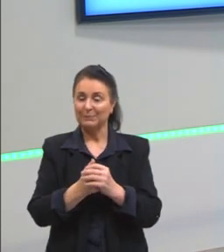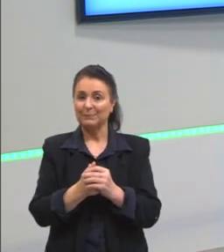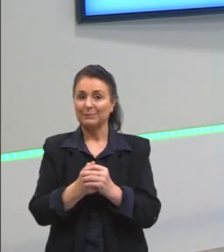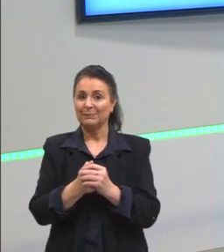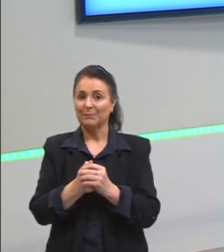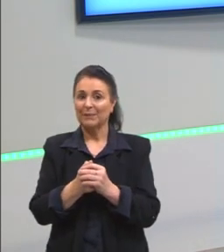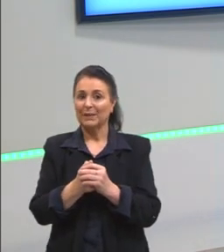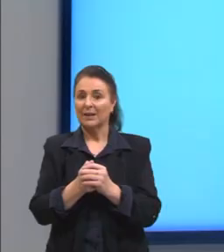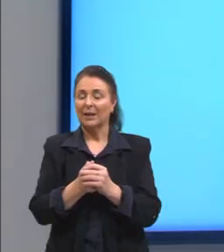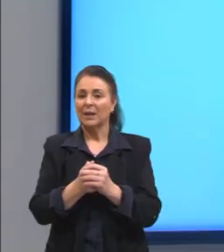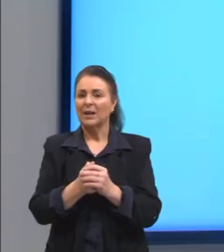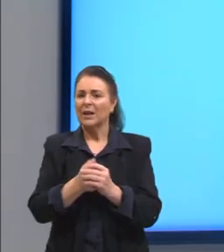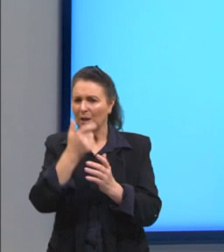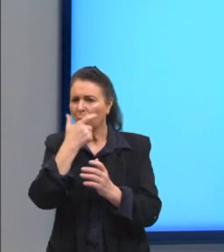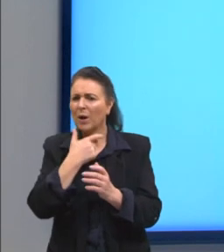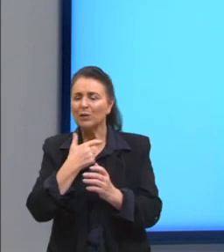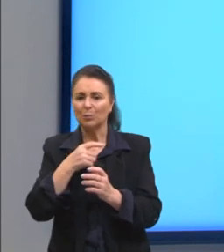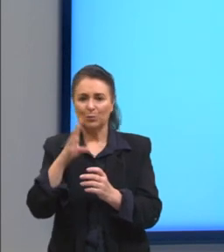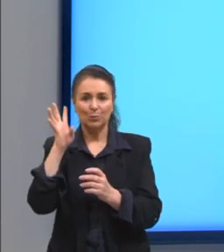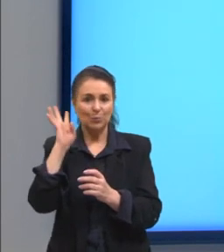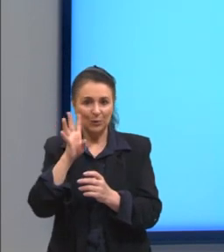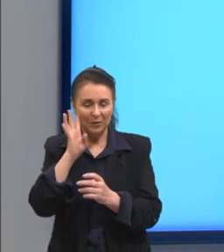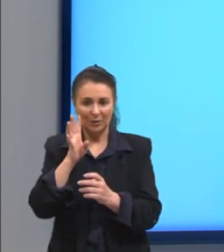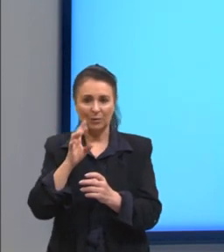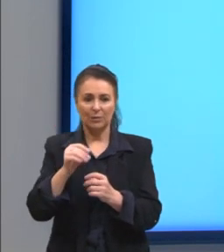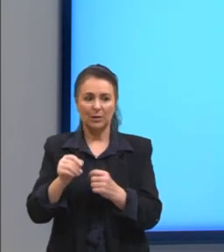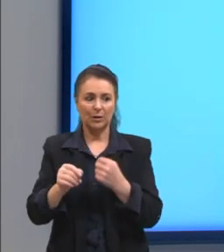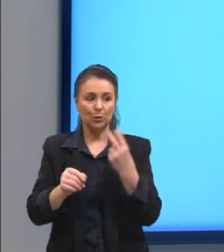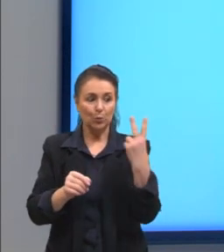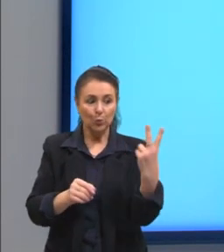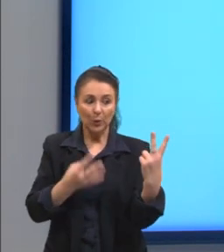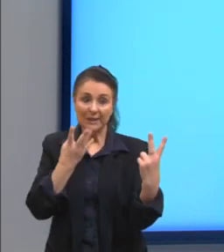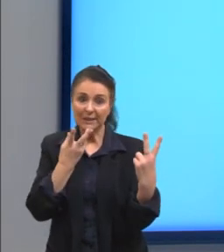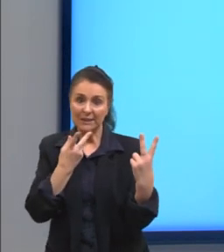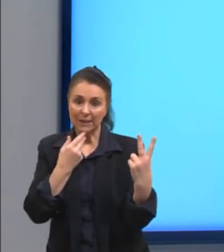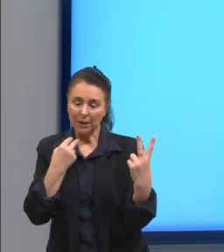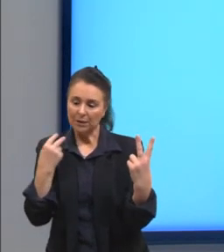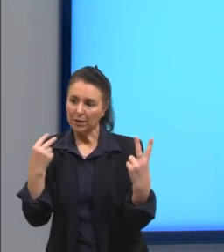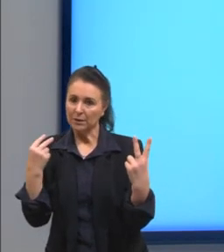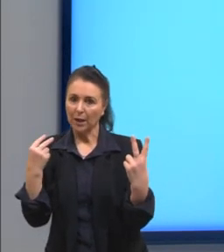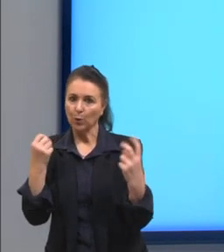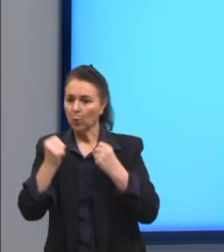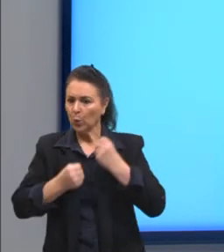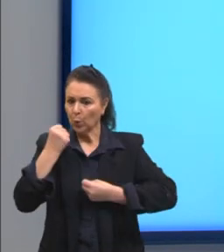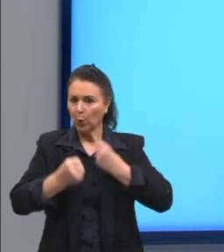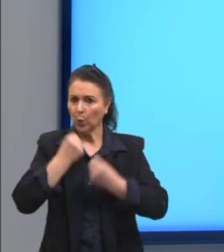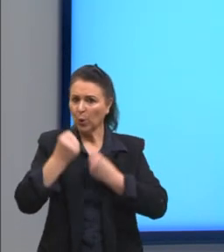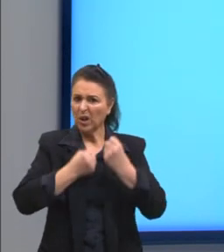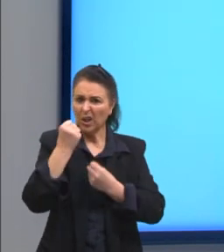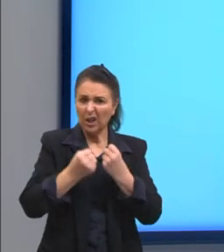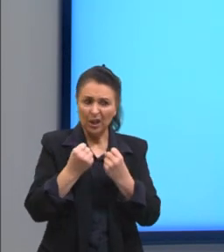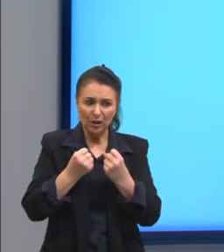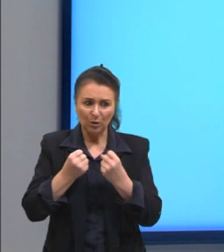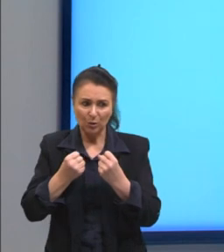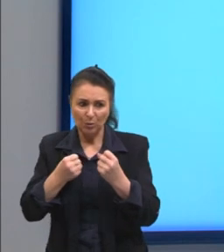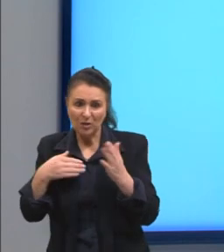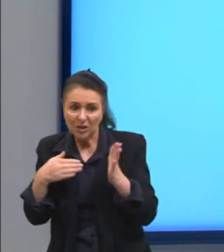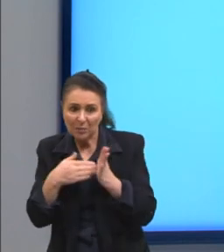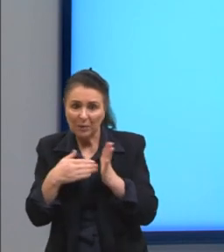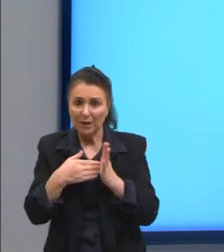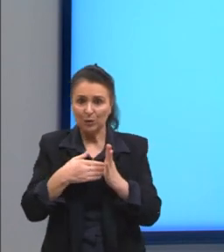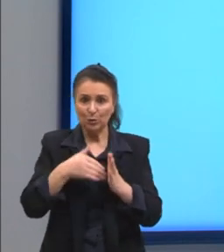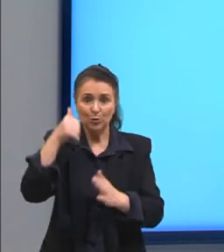Essa questão eu acho muito legal. Tem duas criancinhas aí correndo. É uma charge. Elas estão correndo para chegar perto de uma